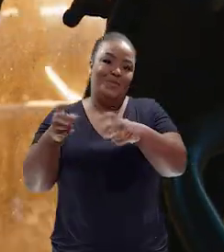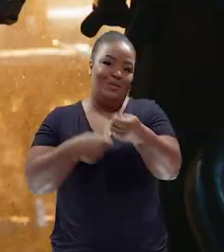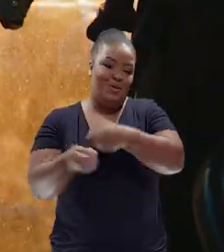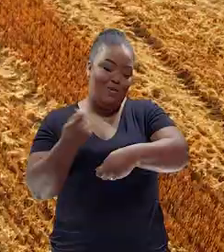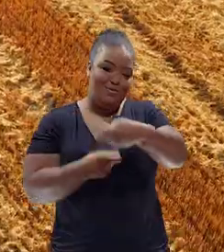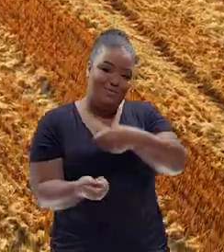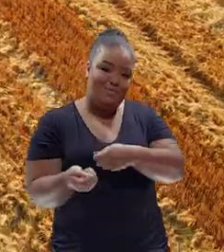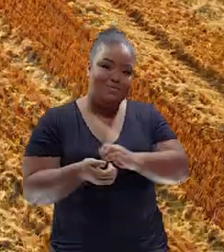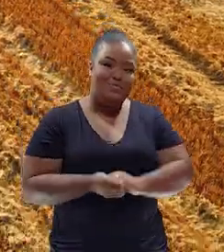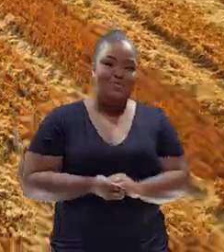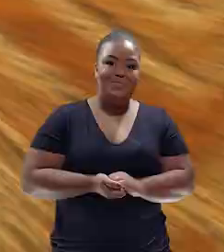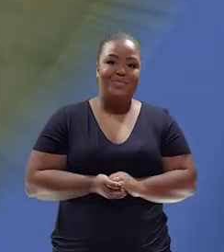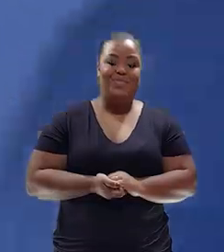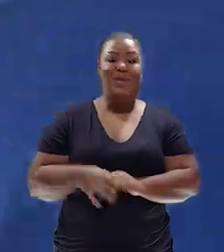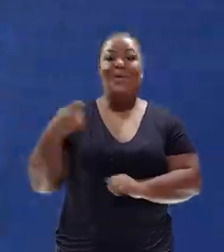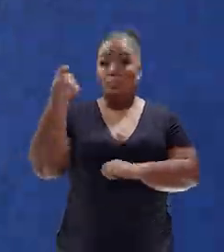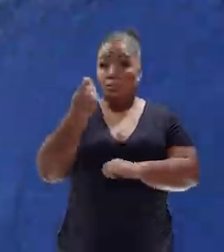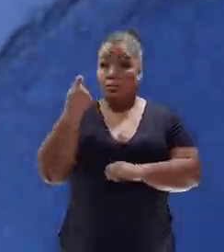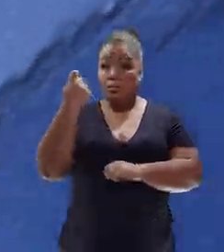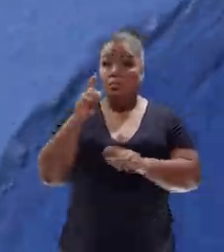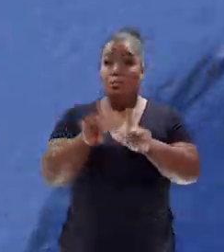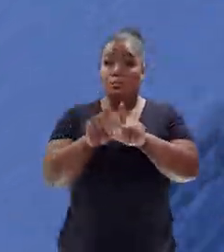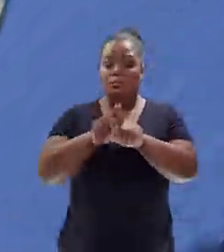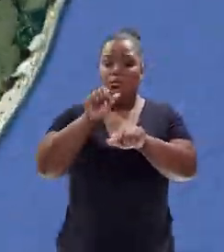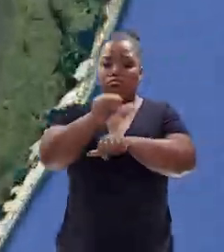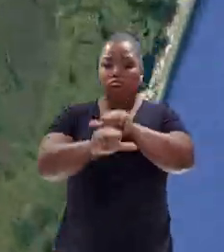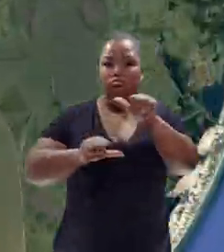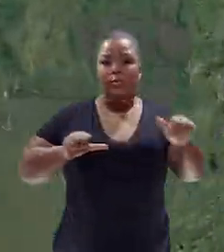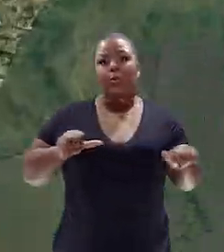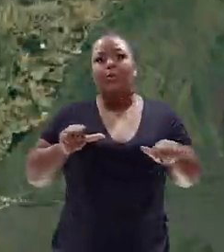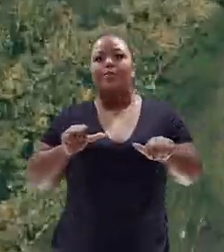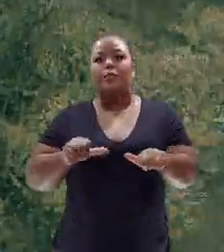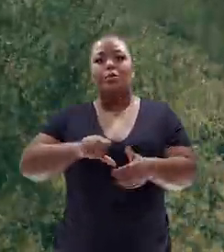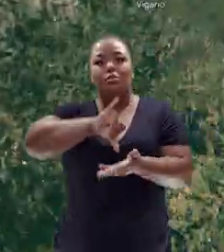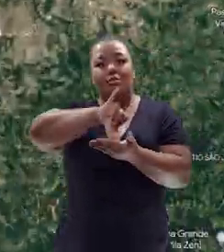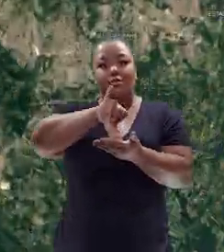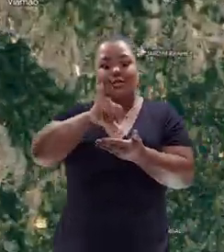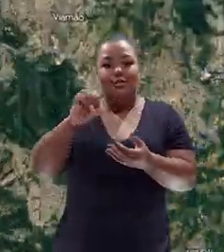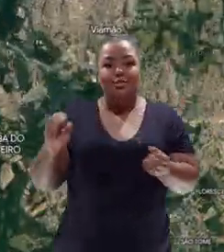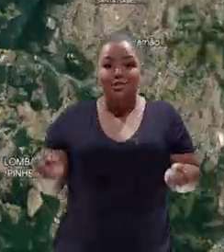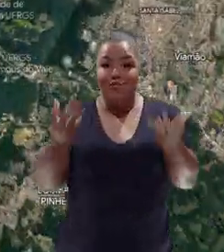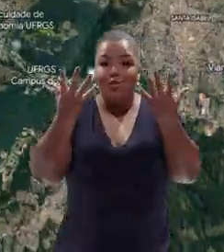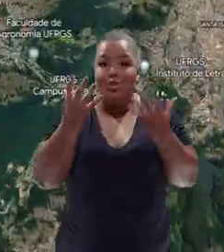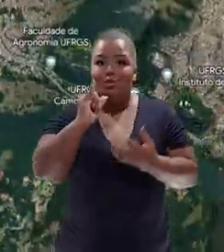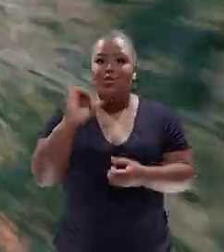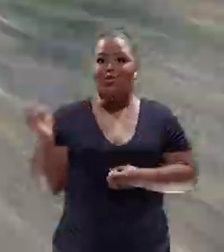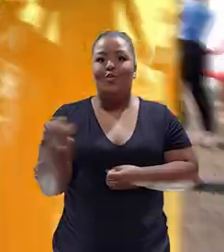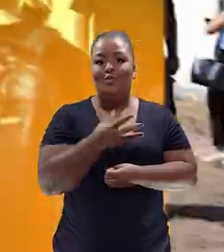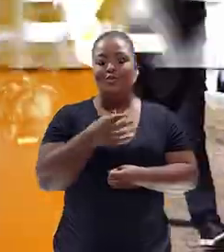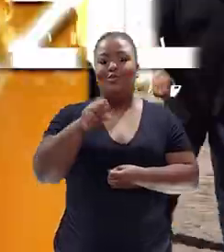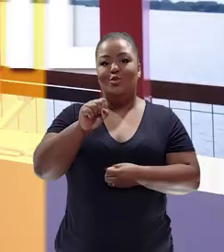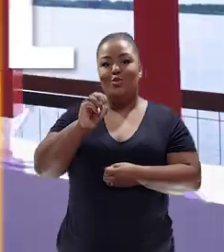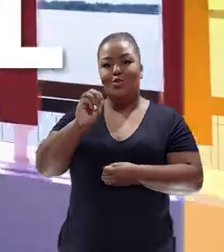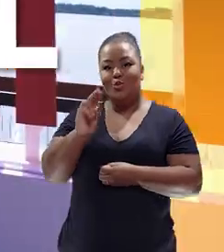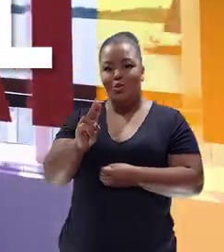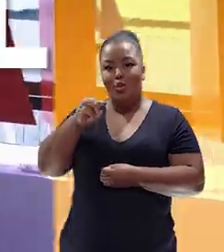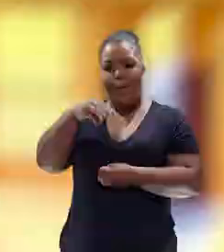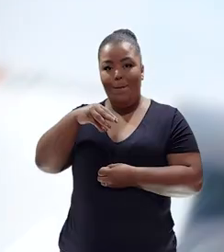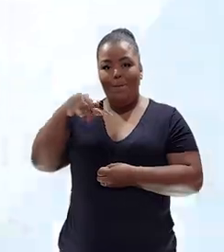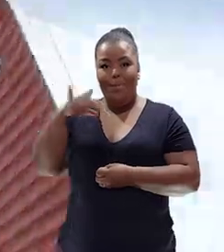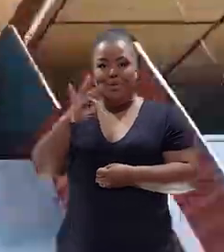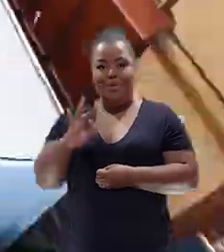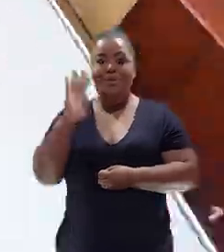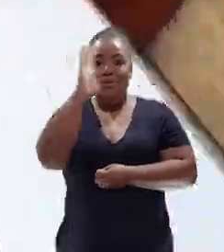agronegócio. O Rio Grande do Sul também se tornou o centro de eventos de inovação com o South Summit Brasil,